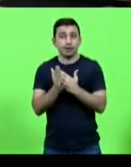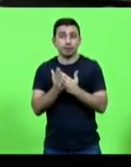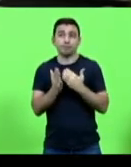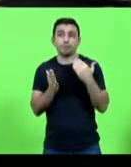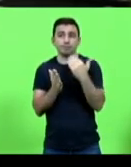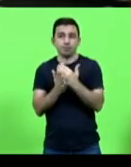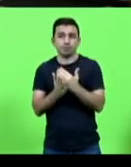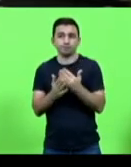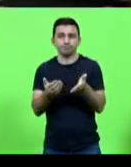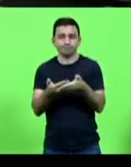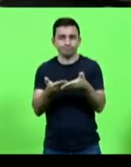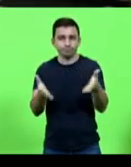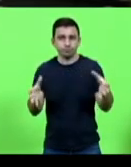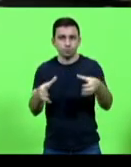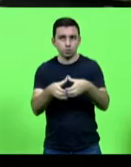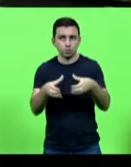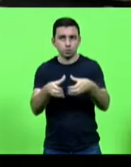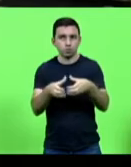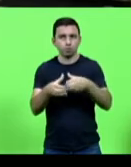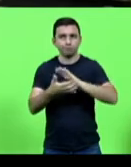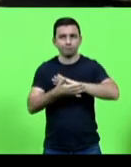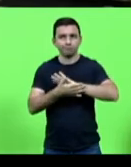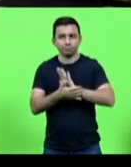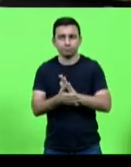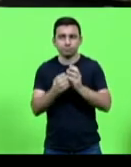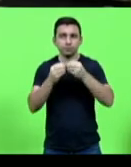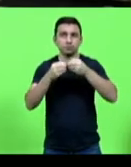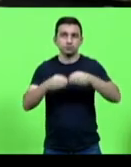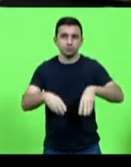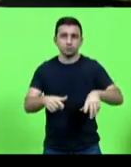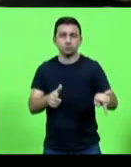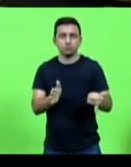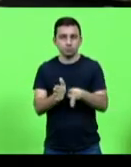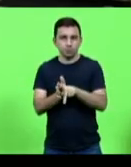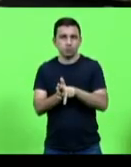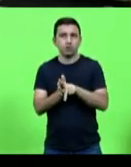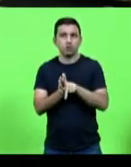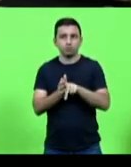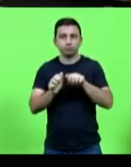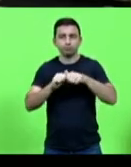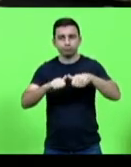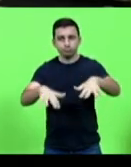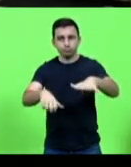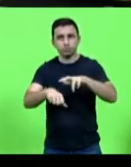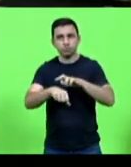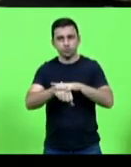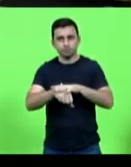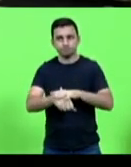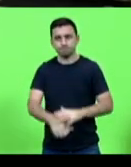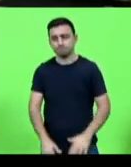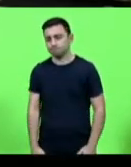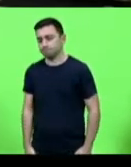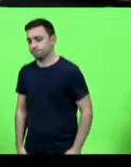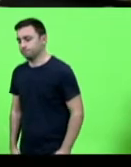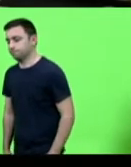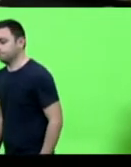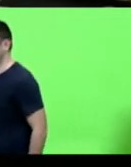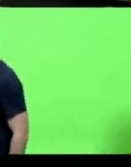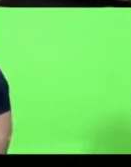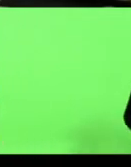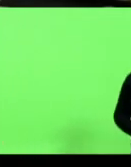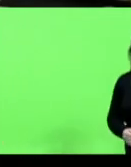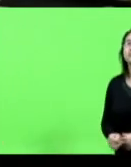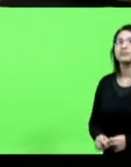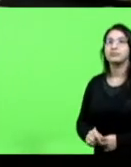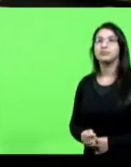setor que foi brutalmente prejudicado pela pandemia em Santa Catarina. Nesse sentido, observo que a medida visada